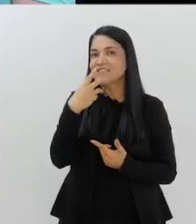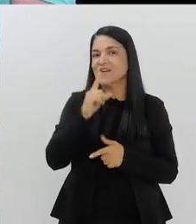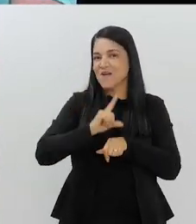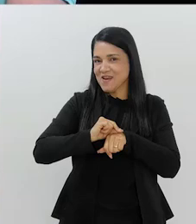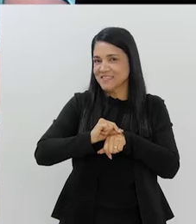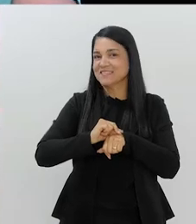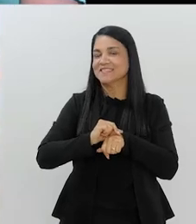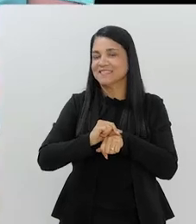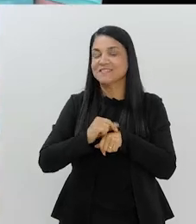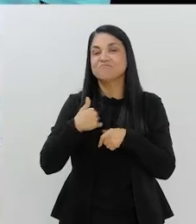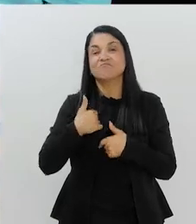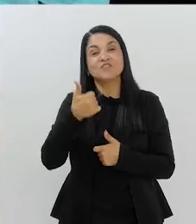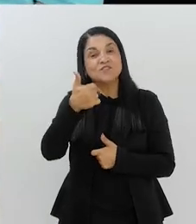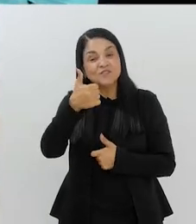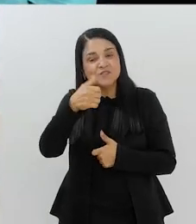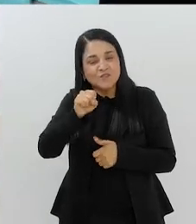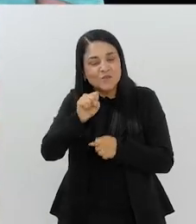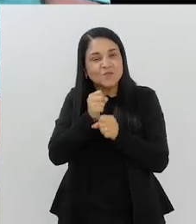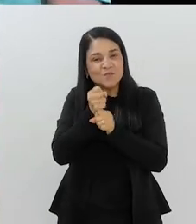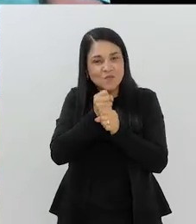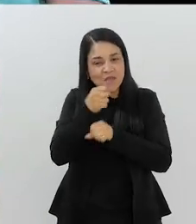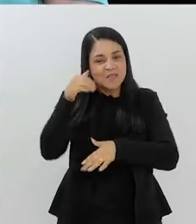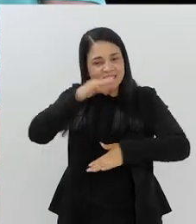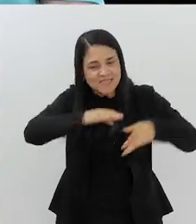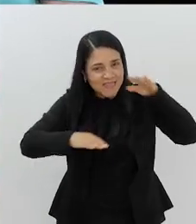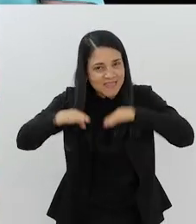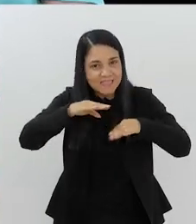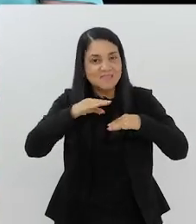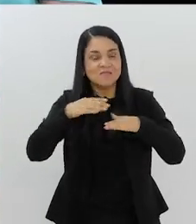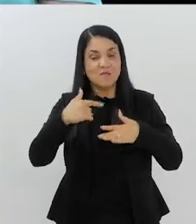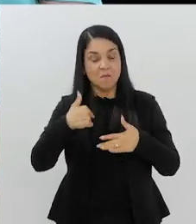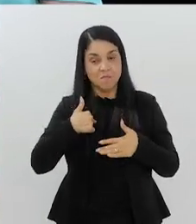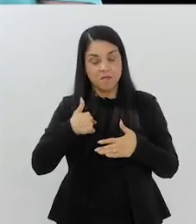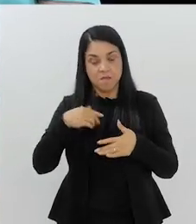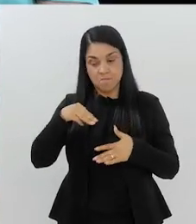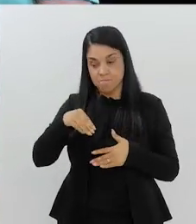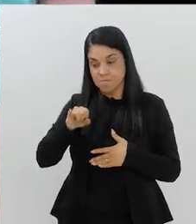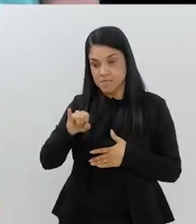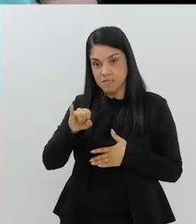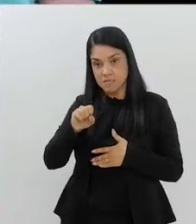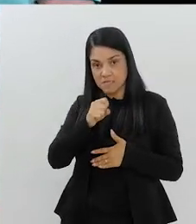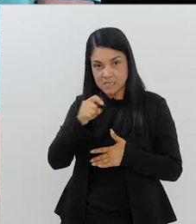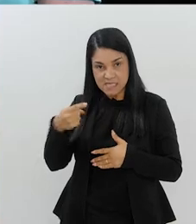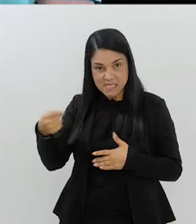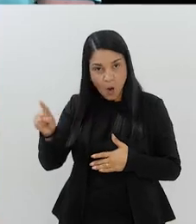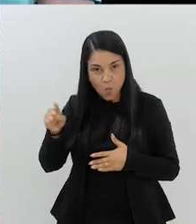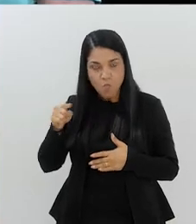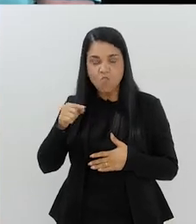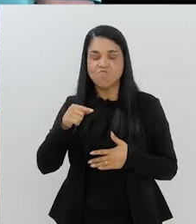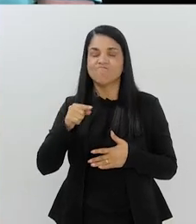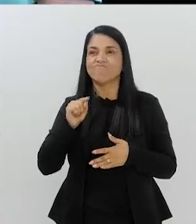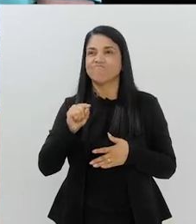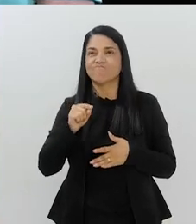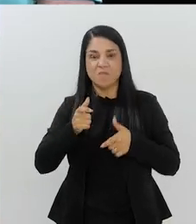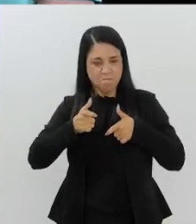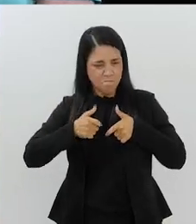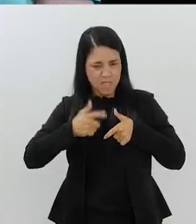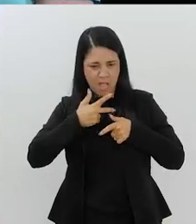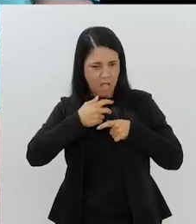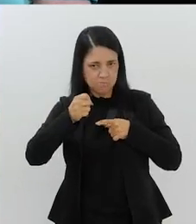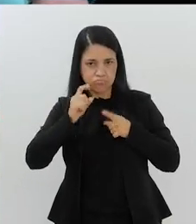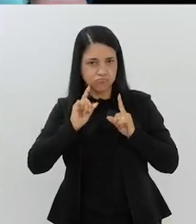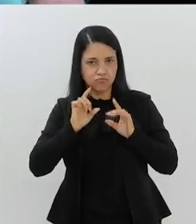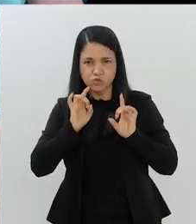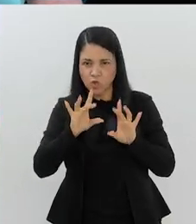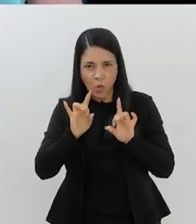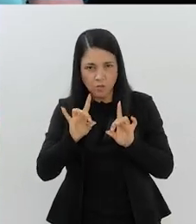horas. Mas, em 18 anos, nadando, eu vi que minha maior missão não era só ganhar medalhas, não era